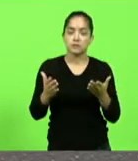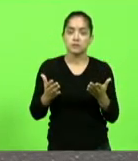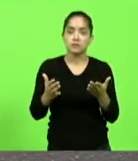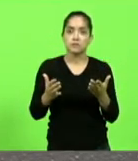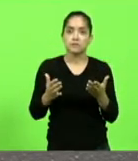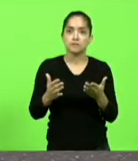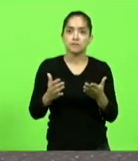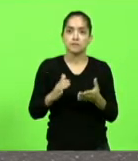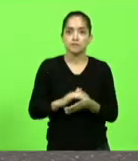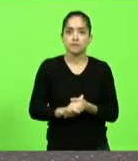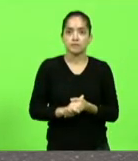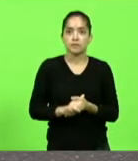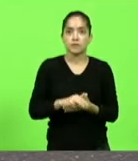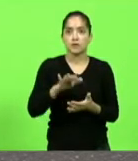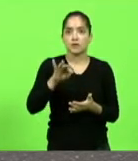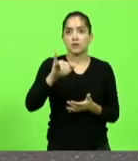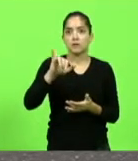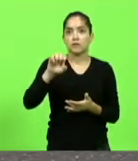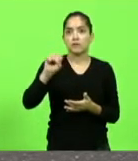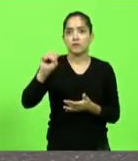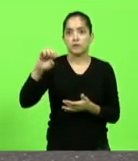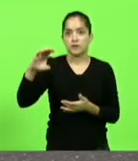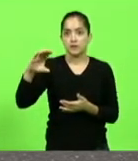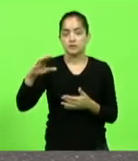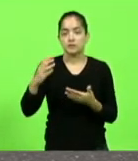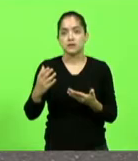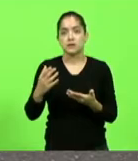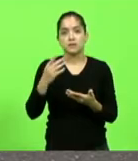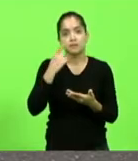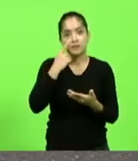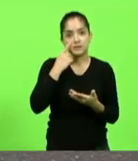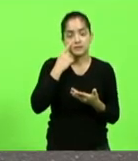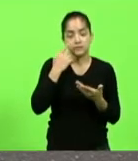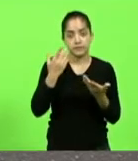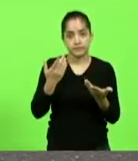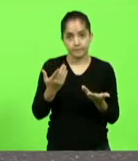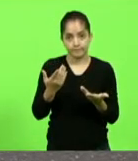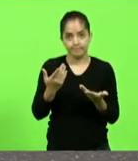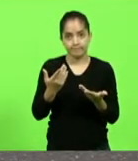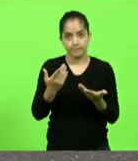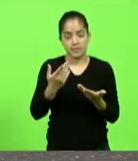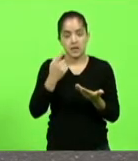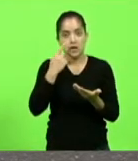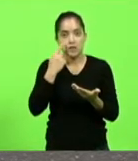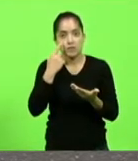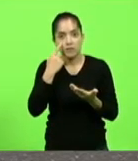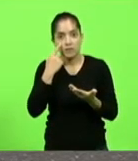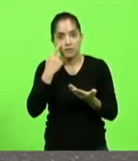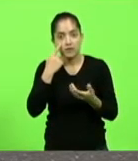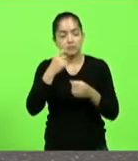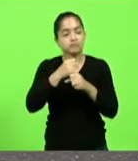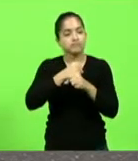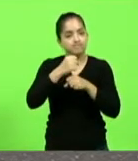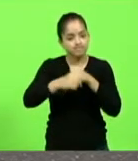pela Fiesc mas vamos sentir os seus efeitos em alguns anos